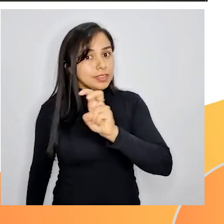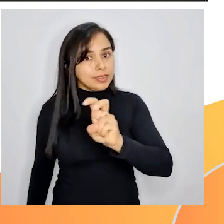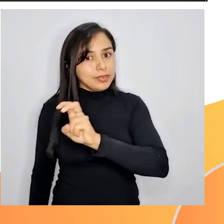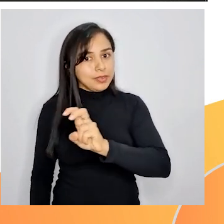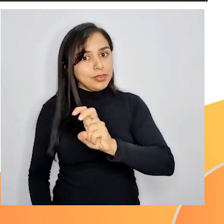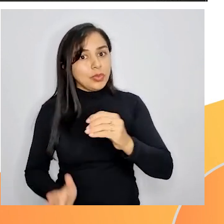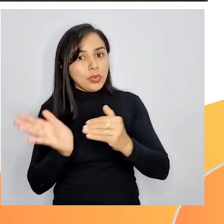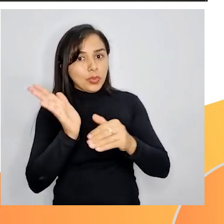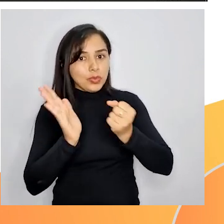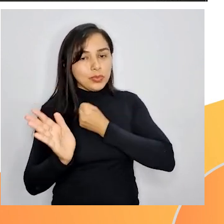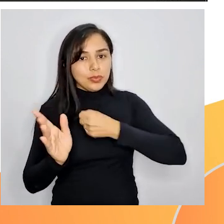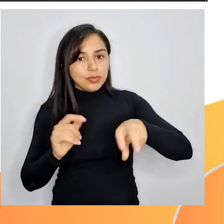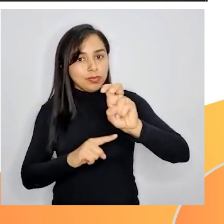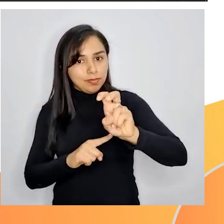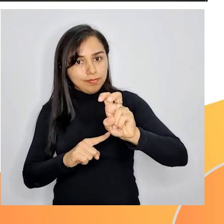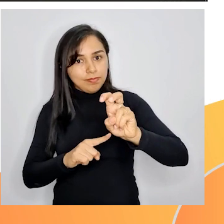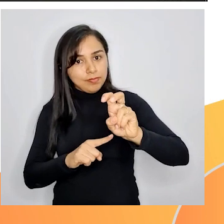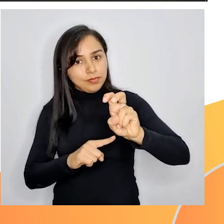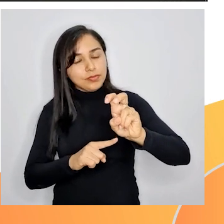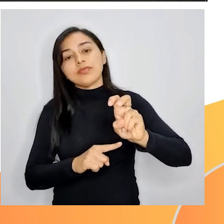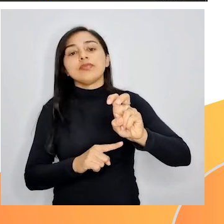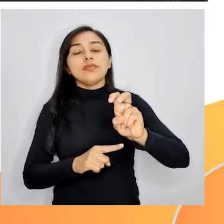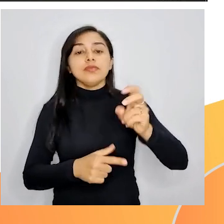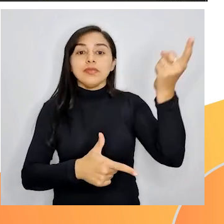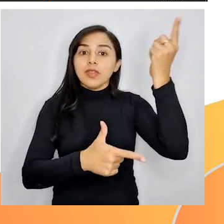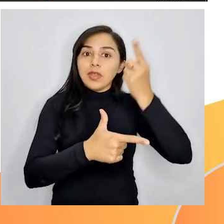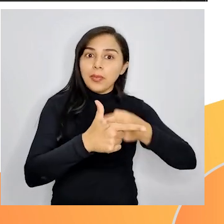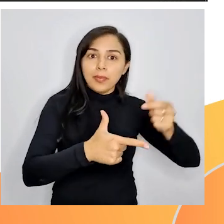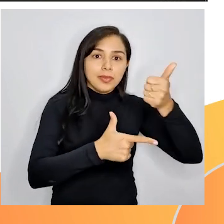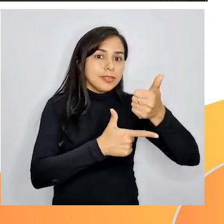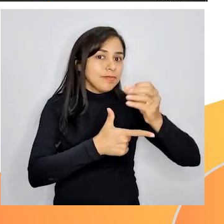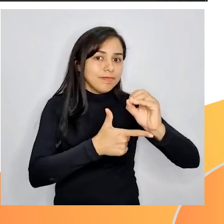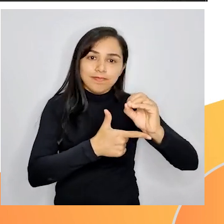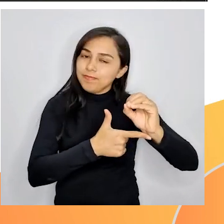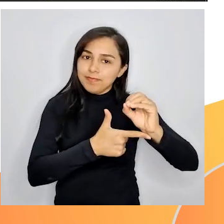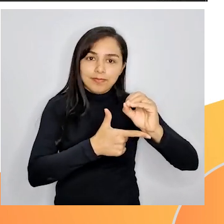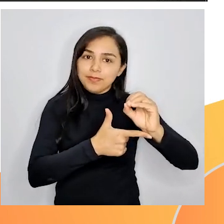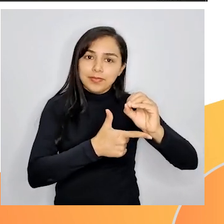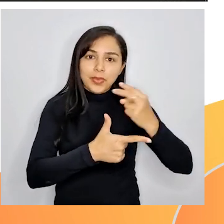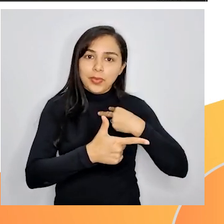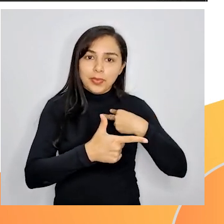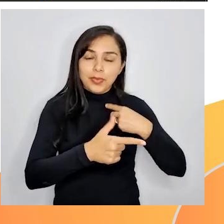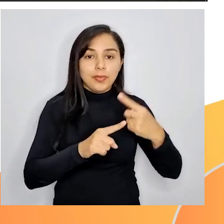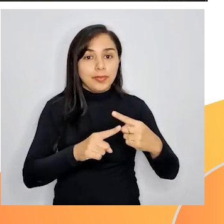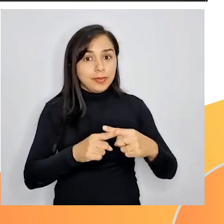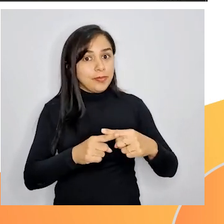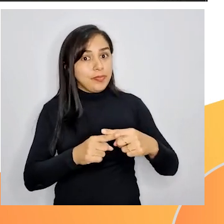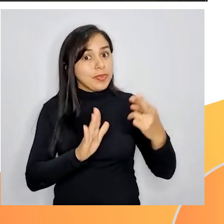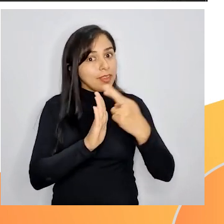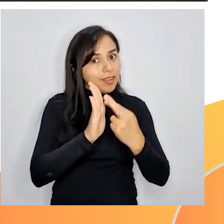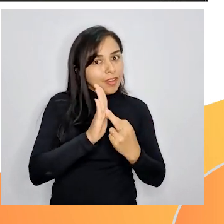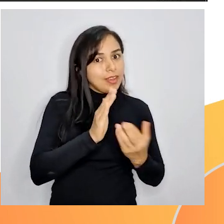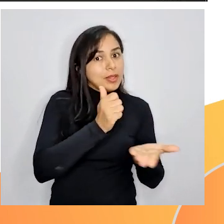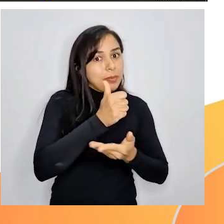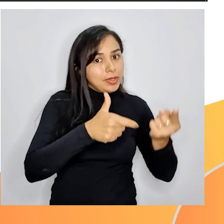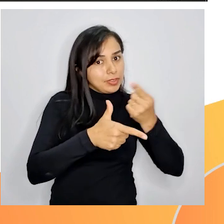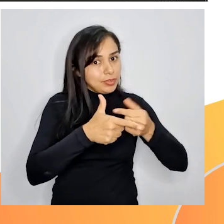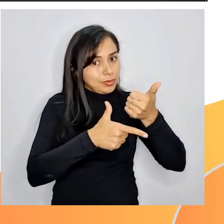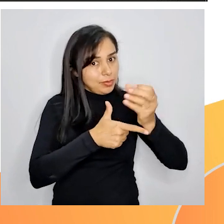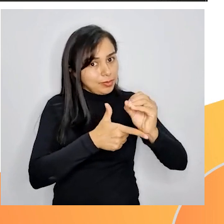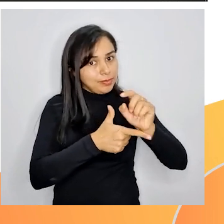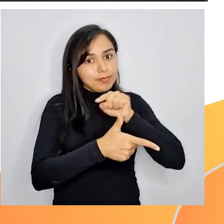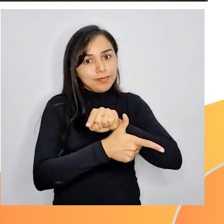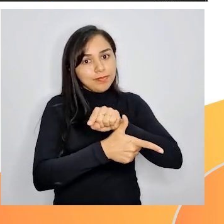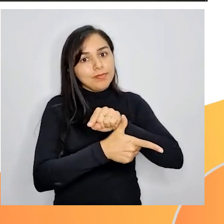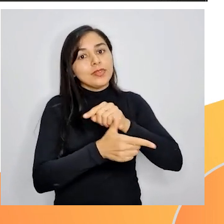Como finaliza com o número 5, não podemos dividir por 10. Porque o critério do número 10 é que finalize em